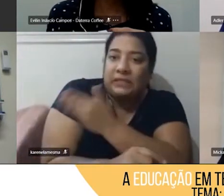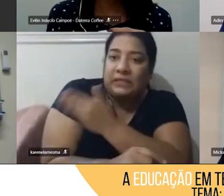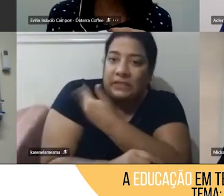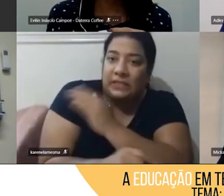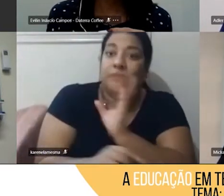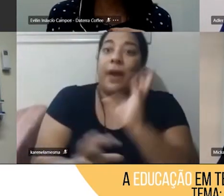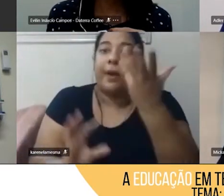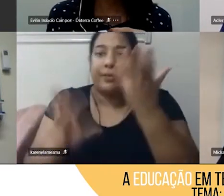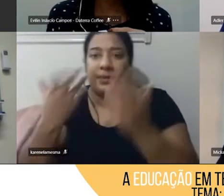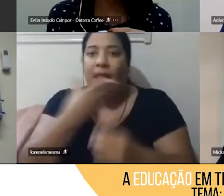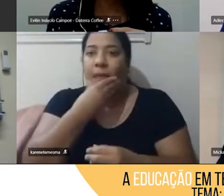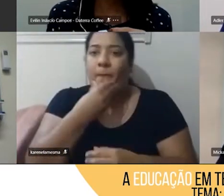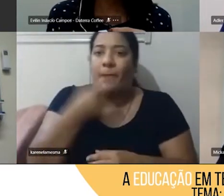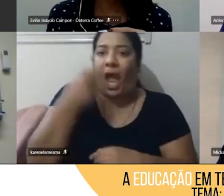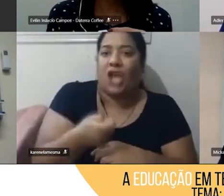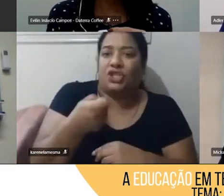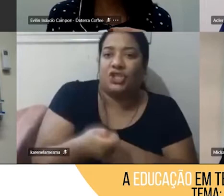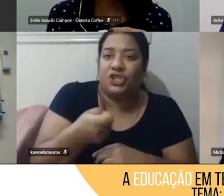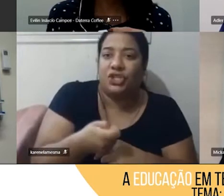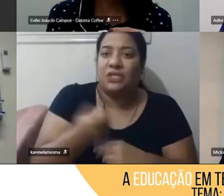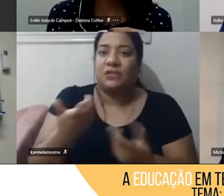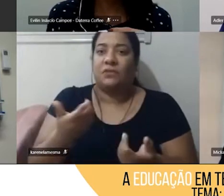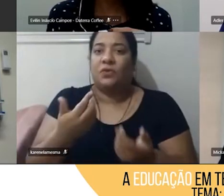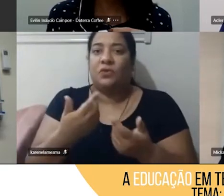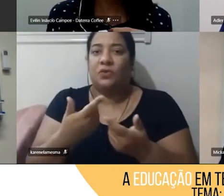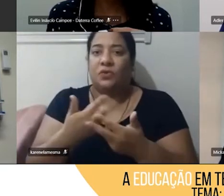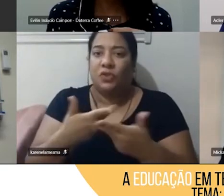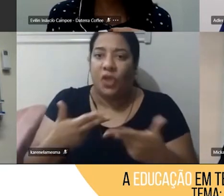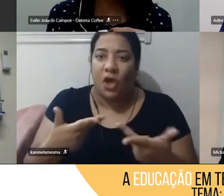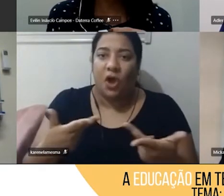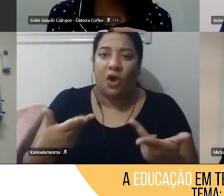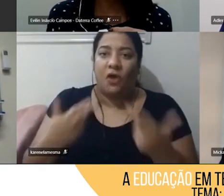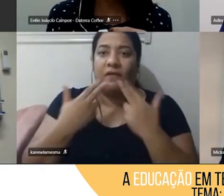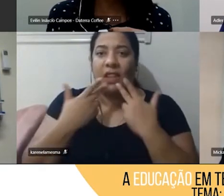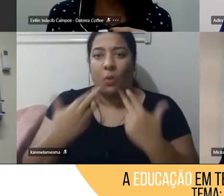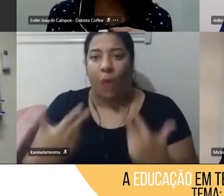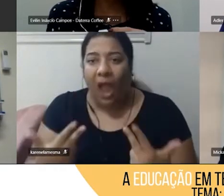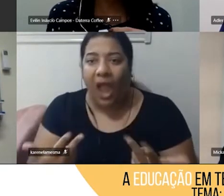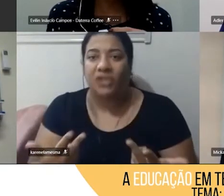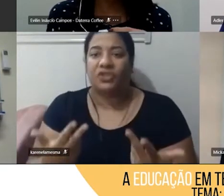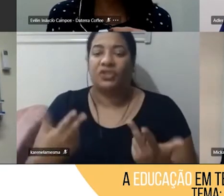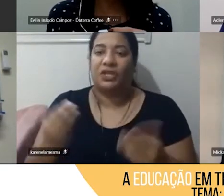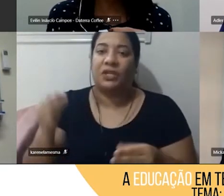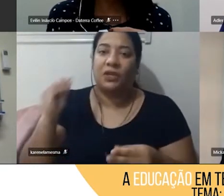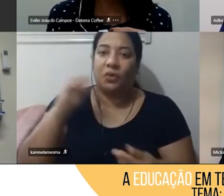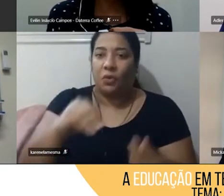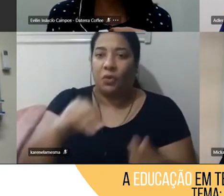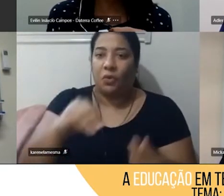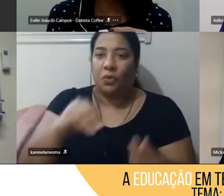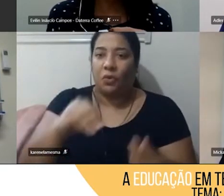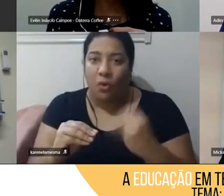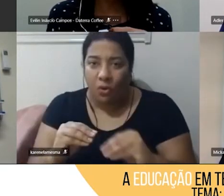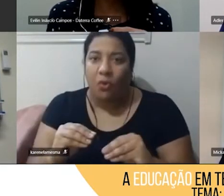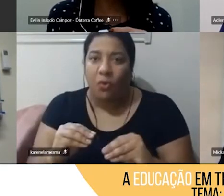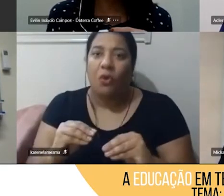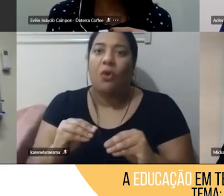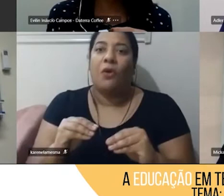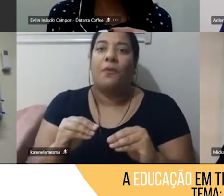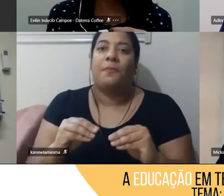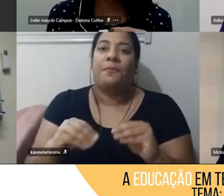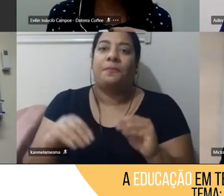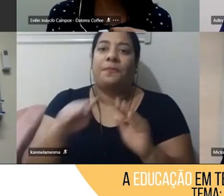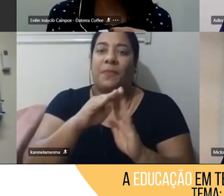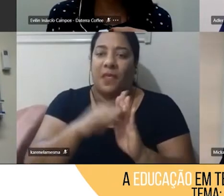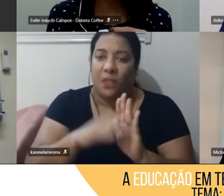machismos, novas coisas da nossa linguagem, que foi incluído na nossa norma das línguas,